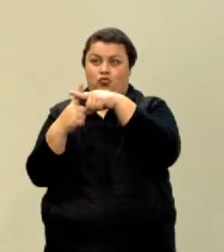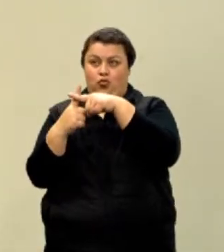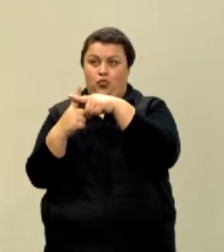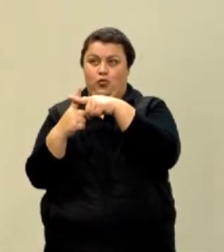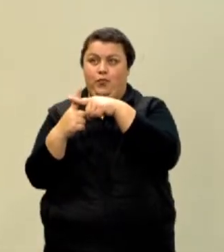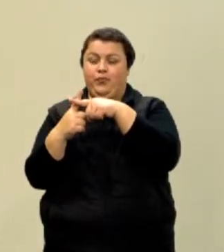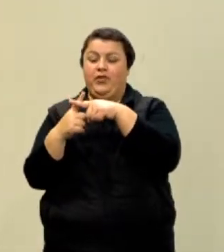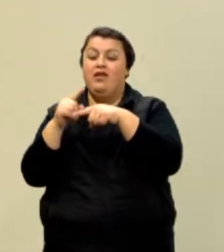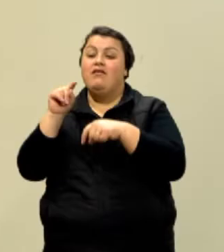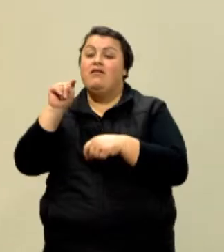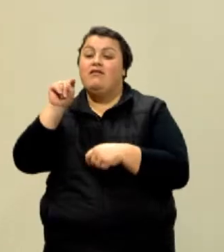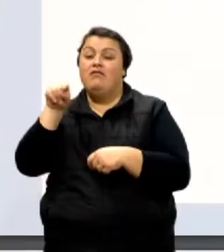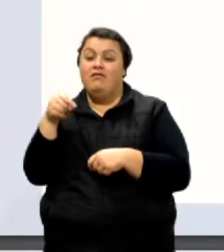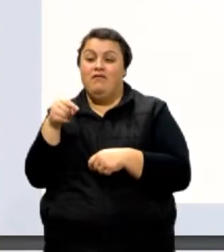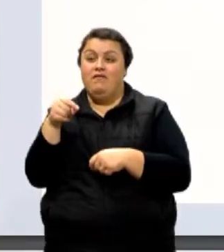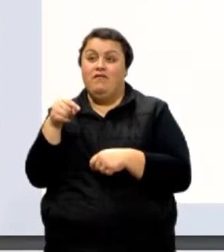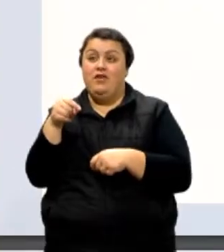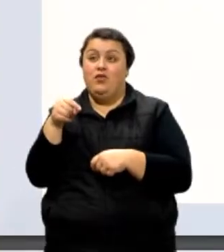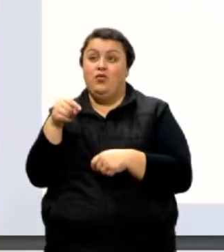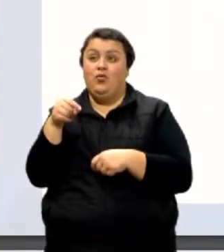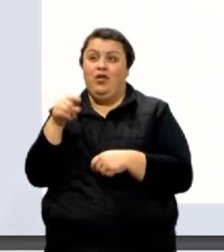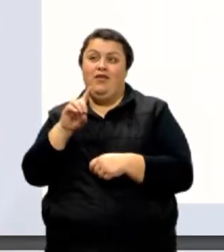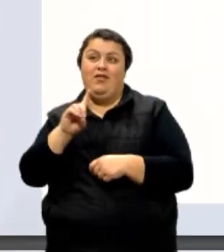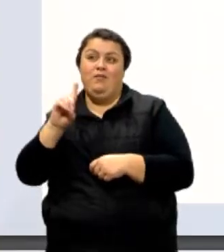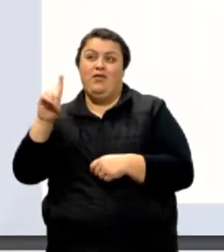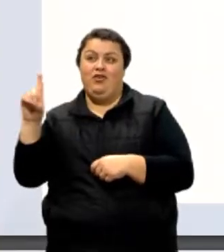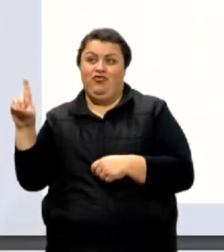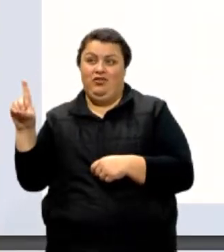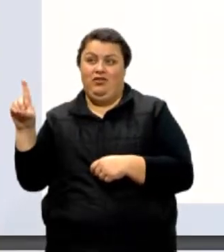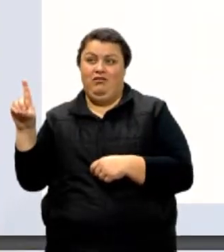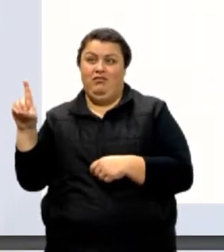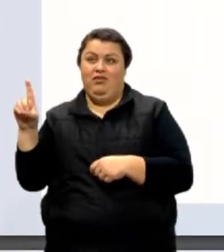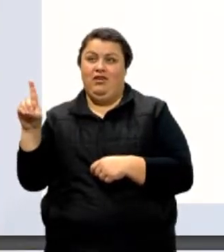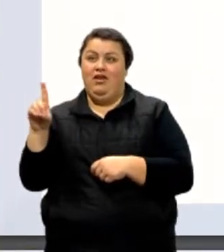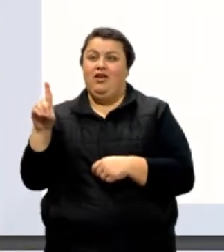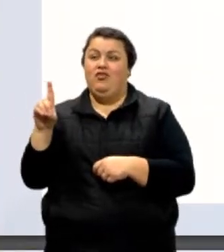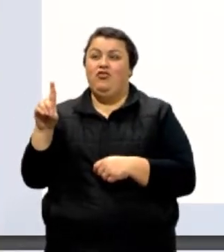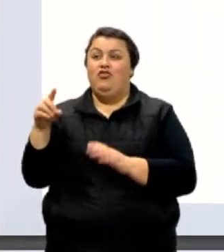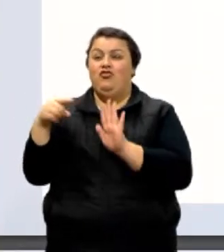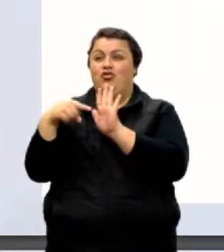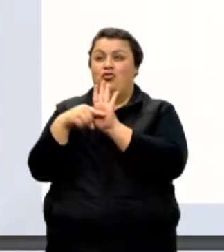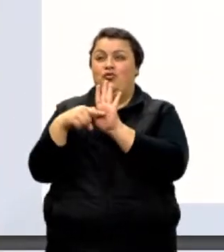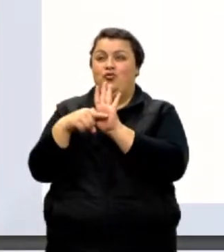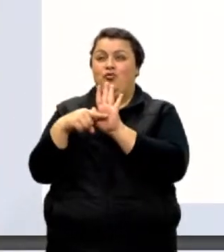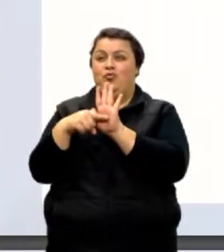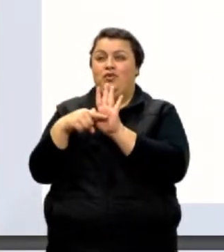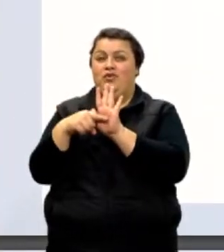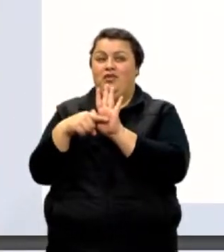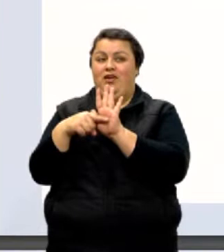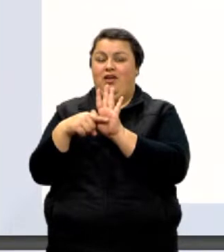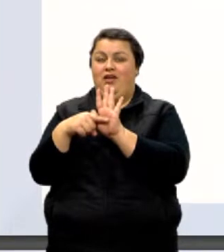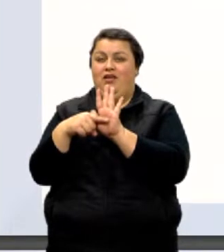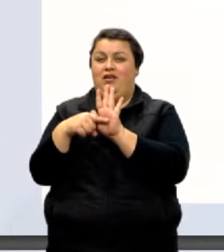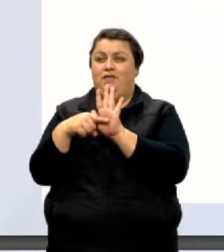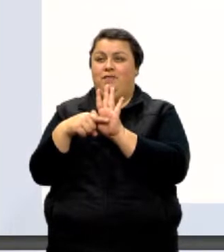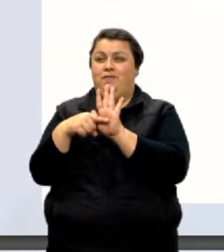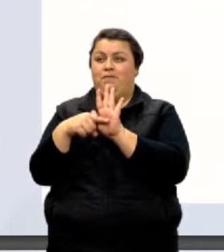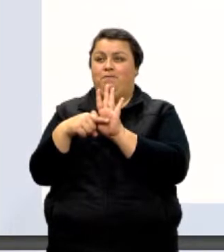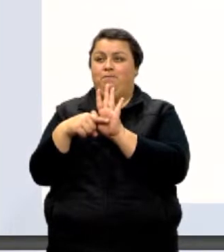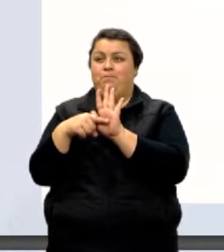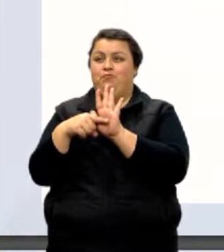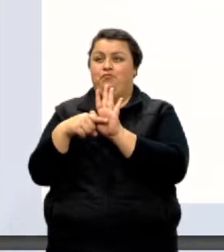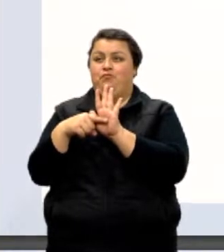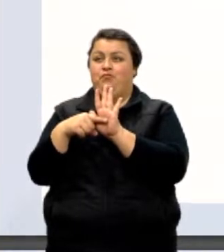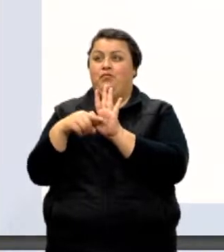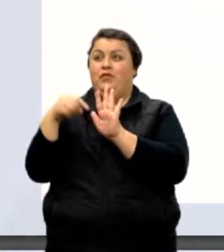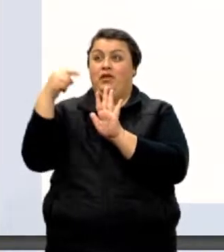se a vírgula anda para a direita, a gente subtrai o número de casas deslocadas do